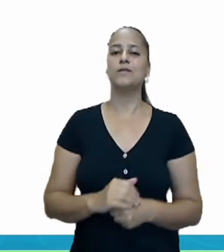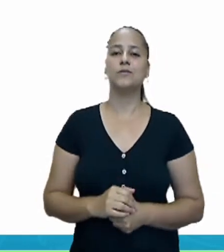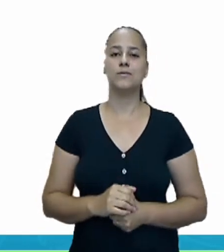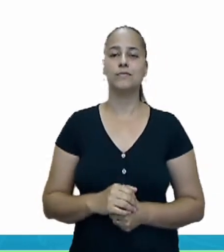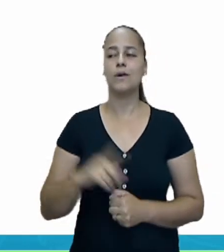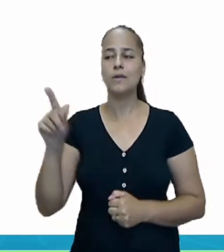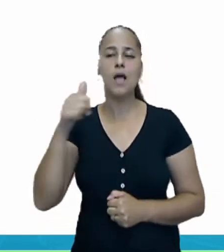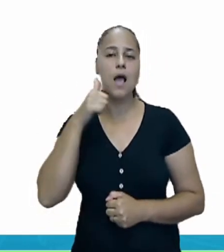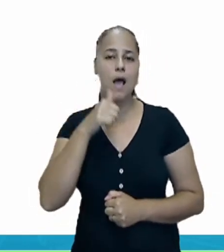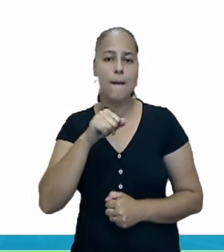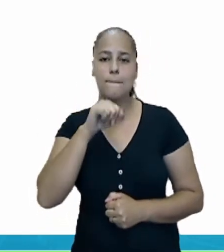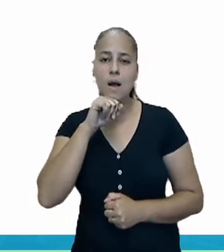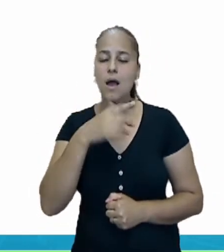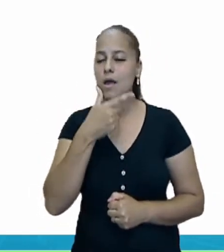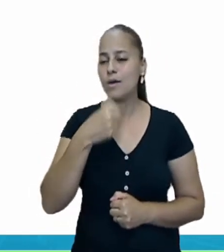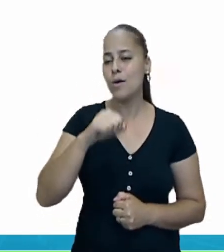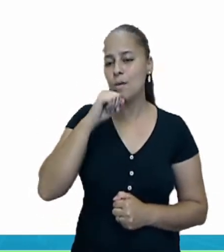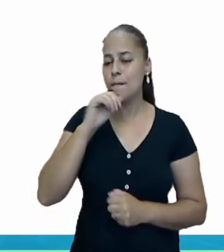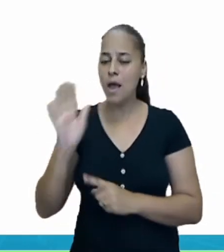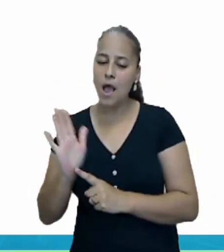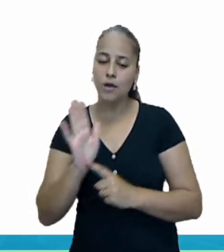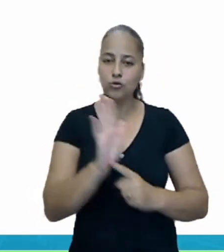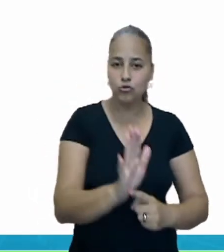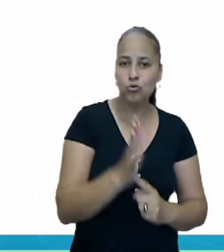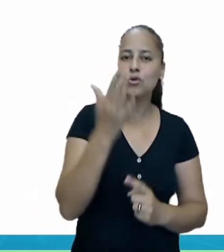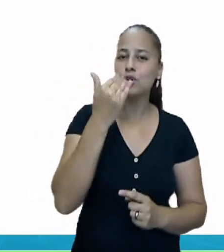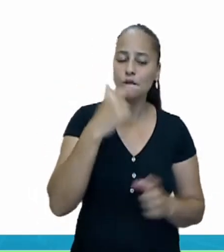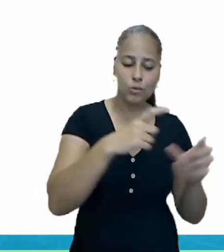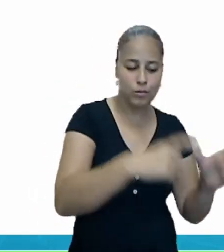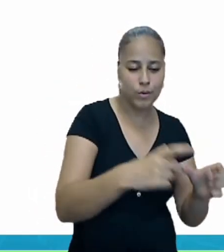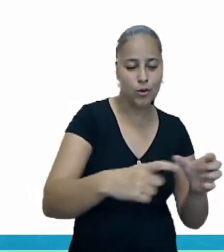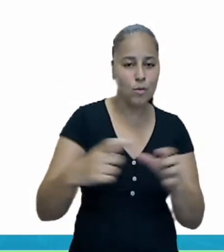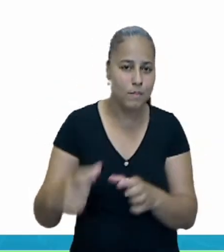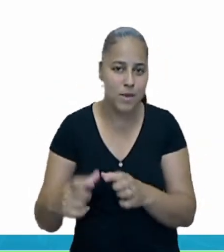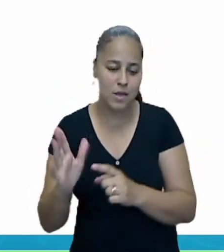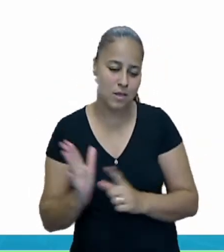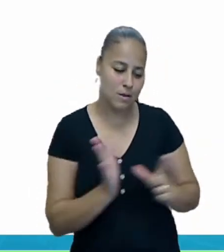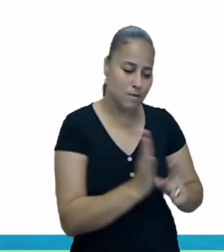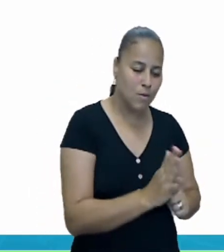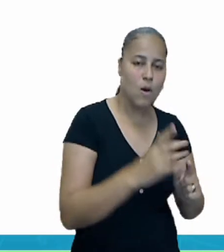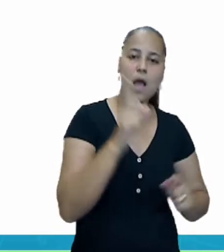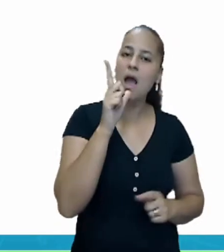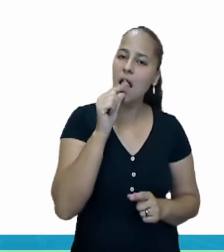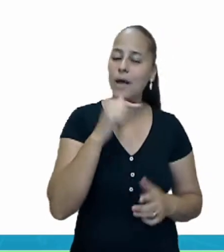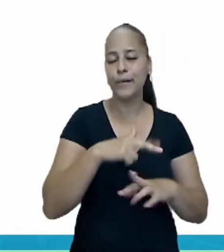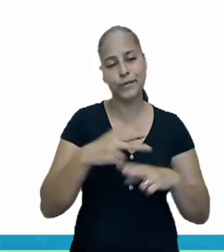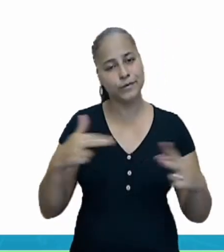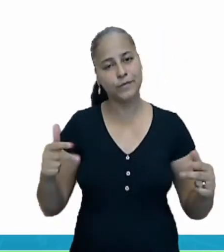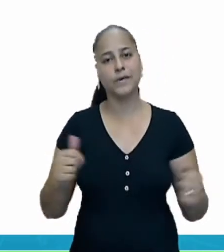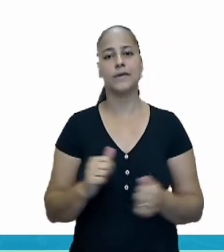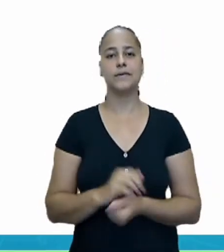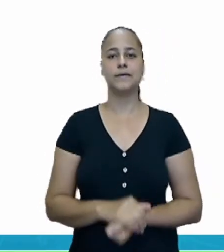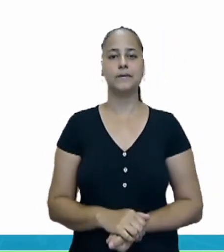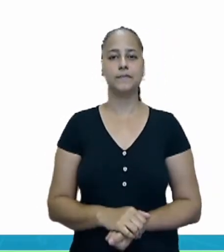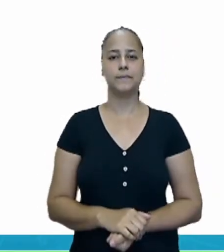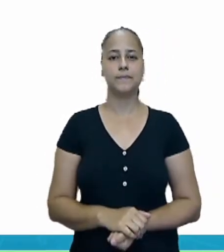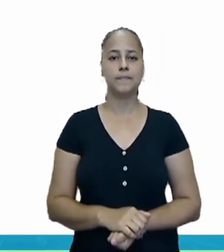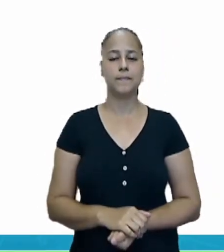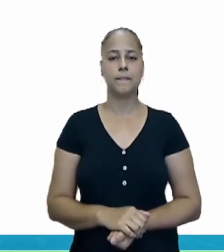intervenção do ser humano. Então, eles conseguem conviver com o ser humano, com as pessoas.